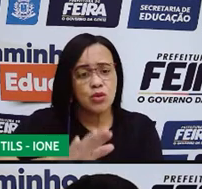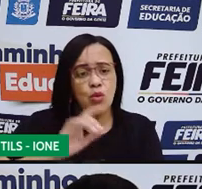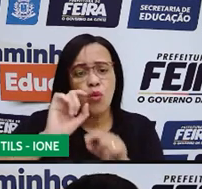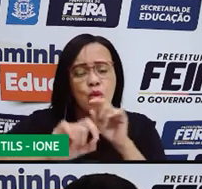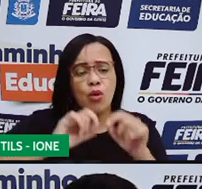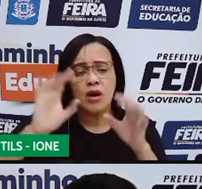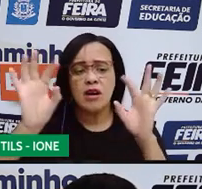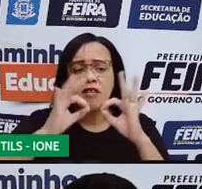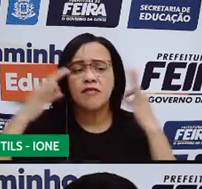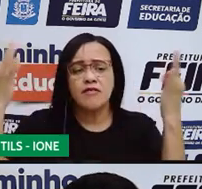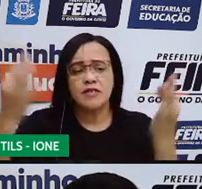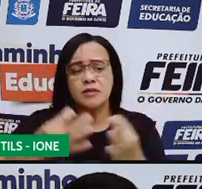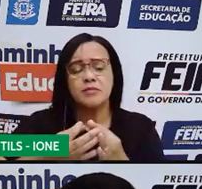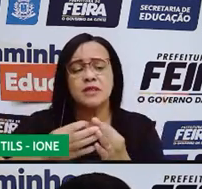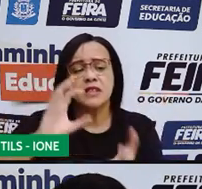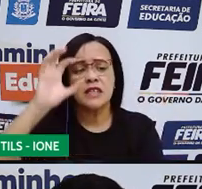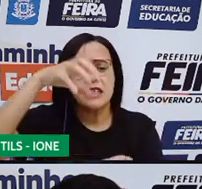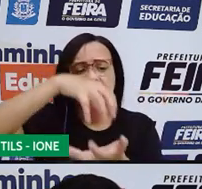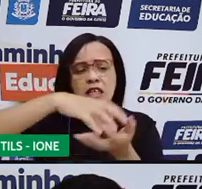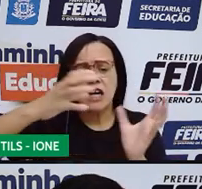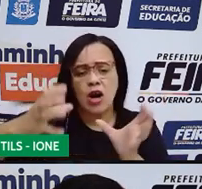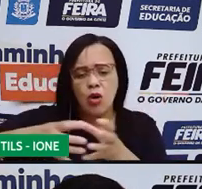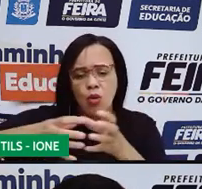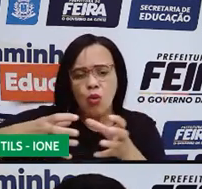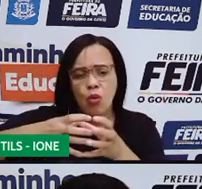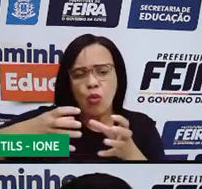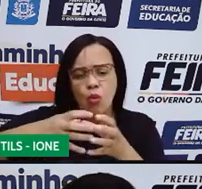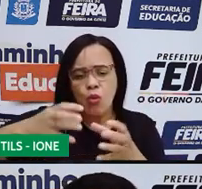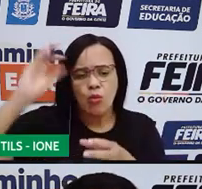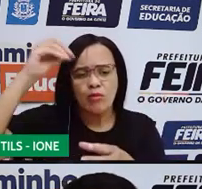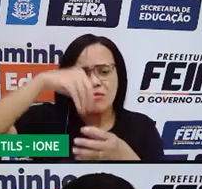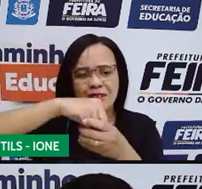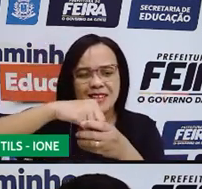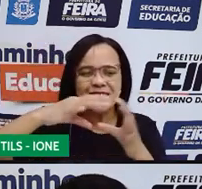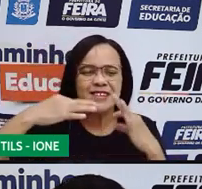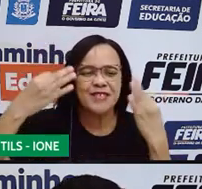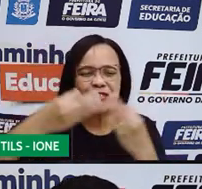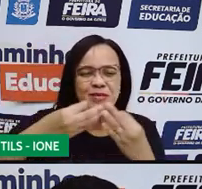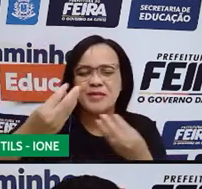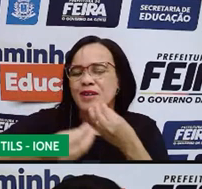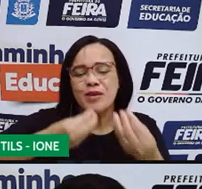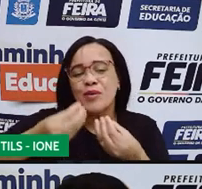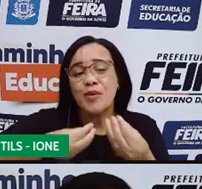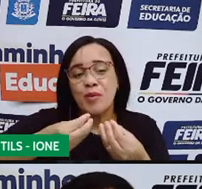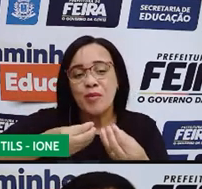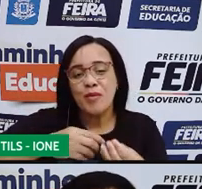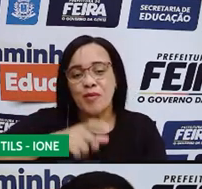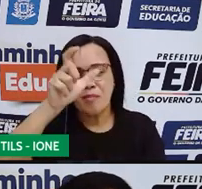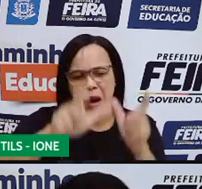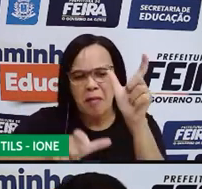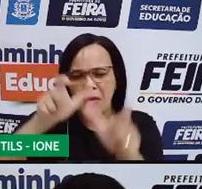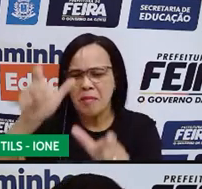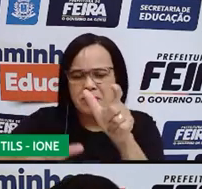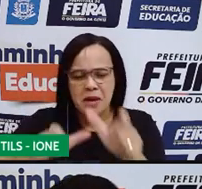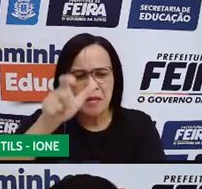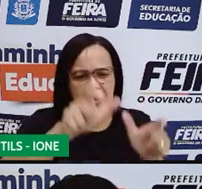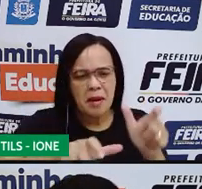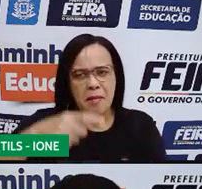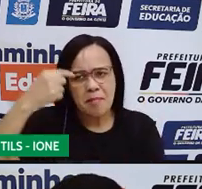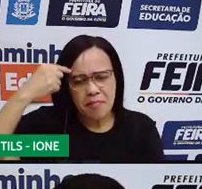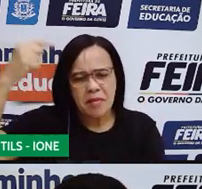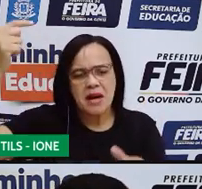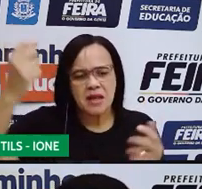família foi composta, por que você se comporta daquele jeito, por você tem essa personalidade, ou por que você tem